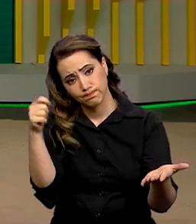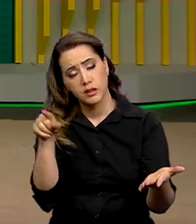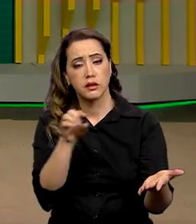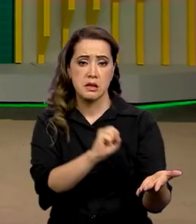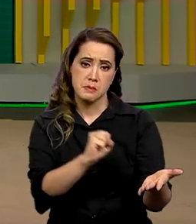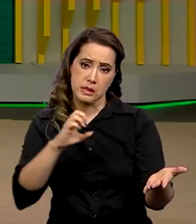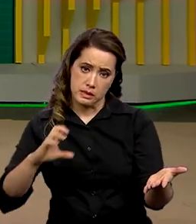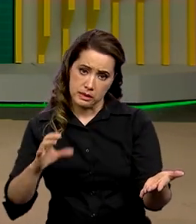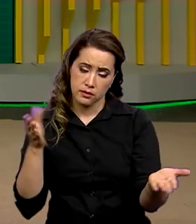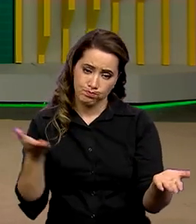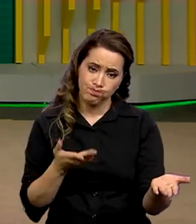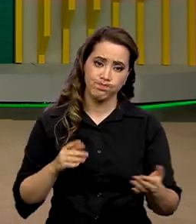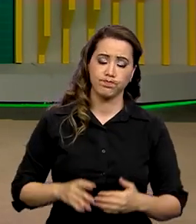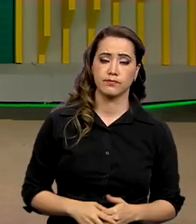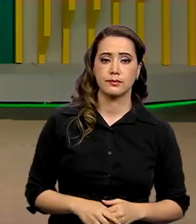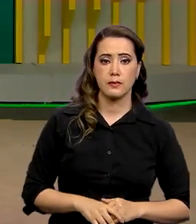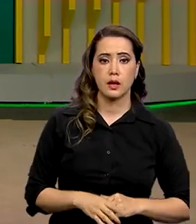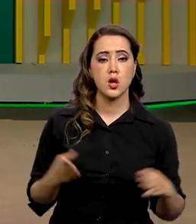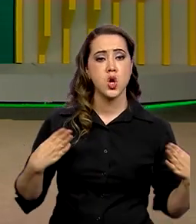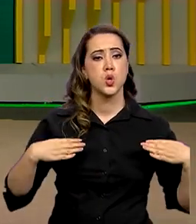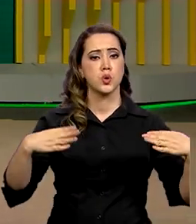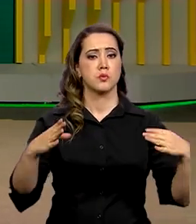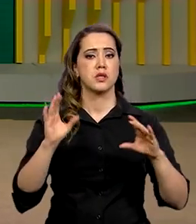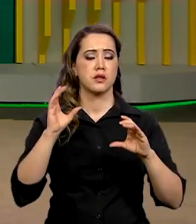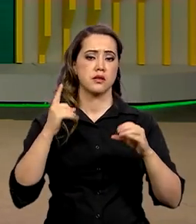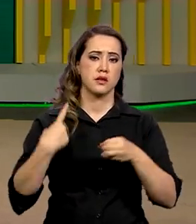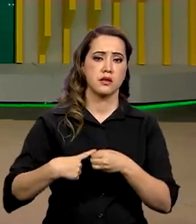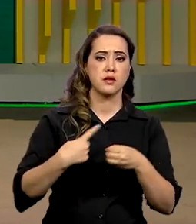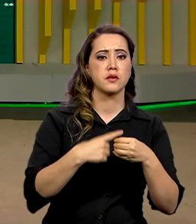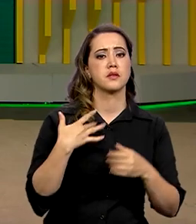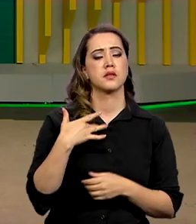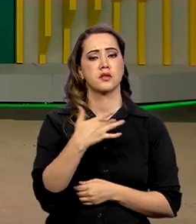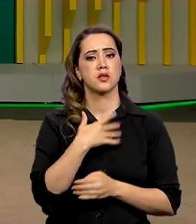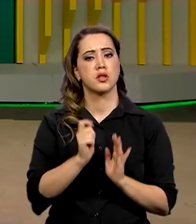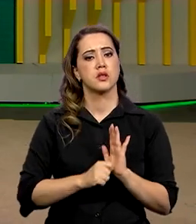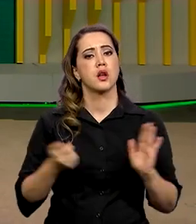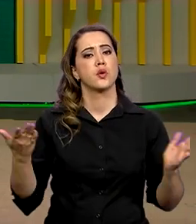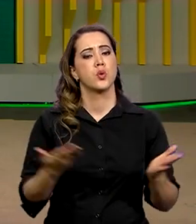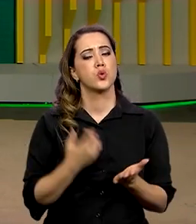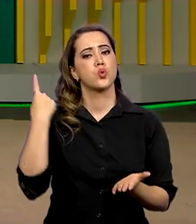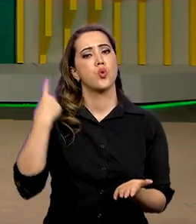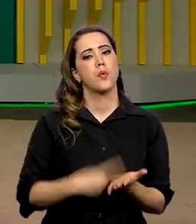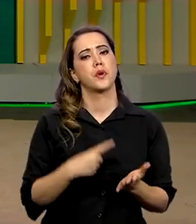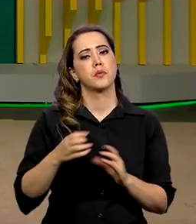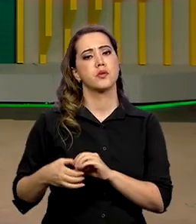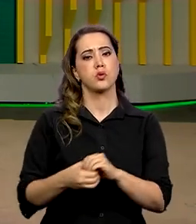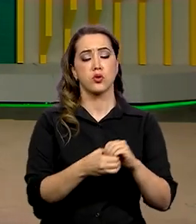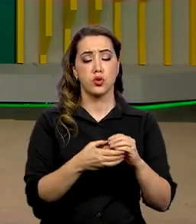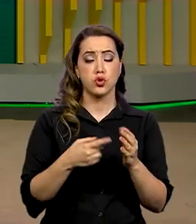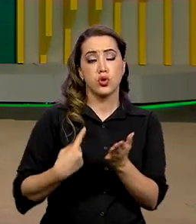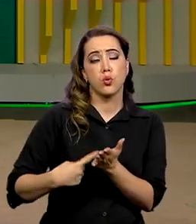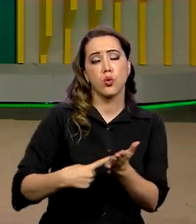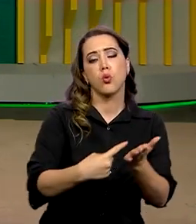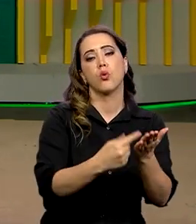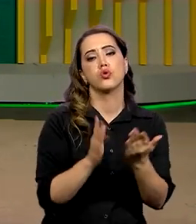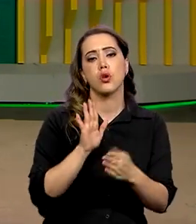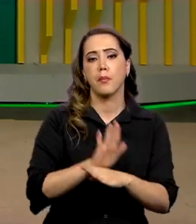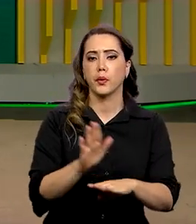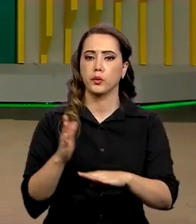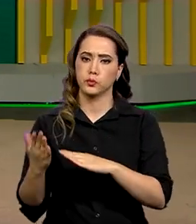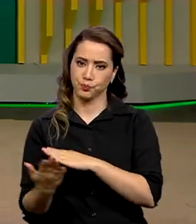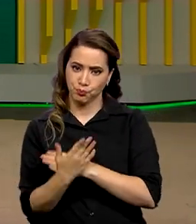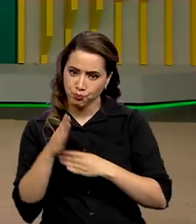catarinenses neste momento. Os Ministérios das Cidades e da Saúde assinaram hoje um acordo de cooperação técnica para